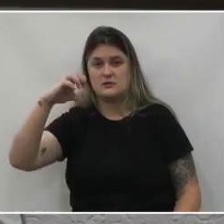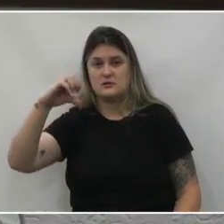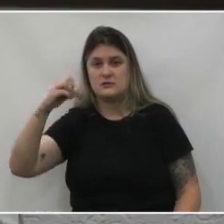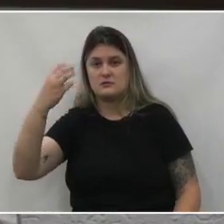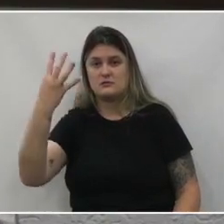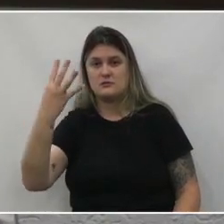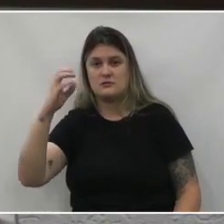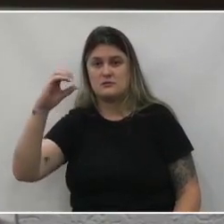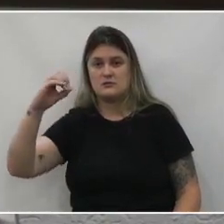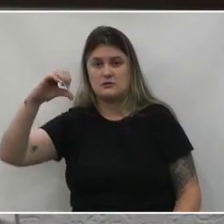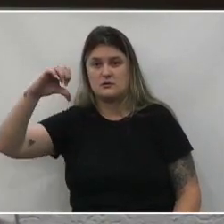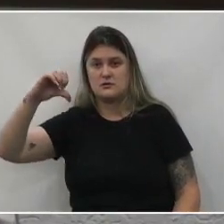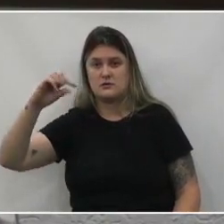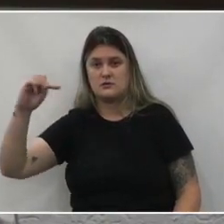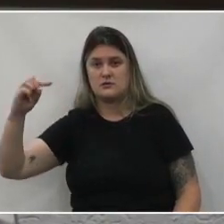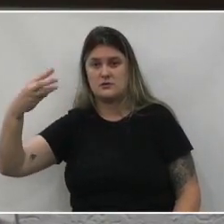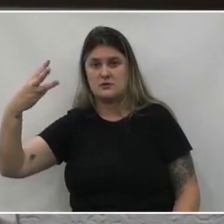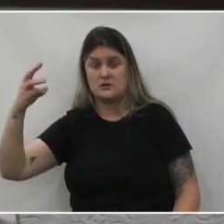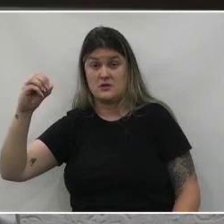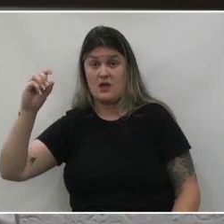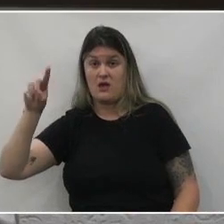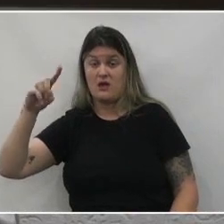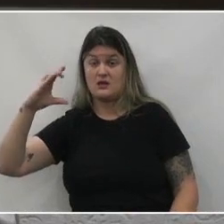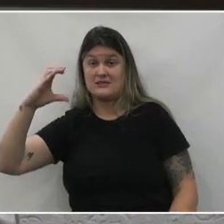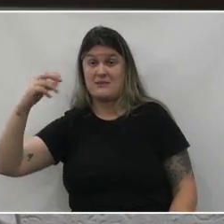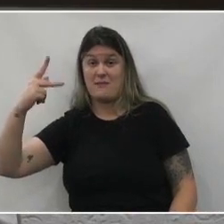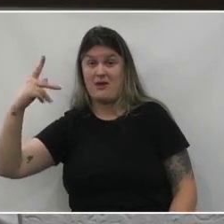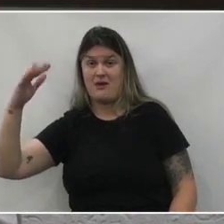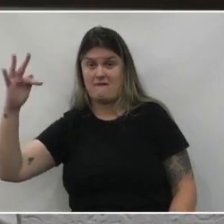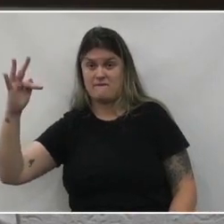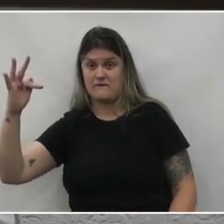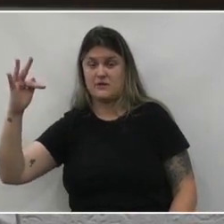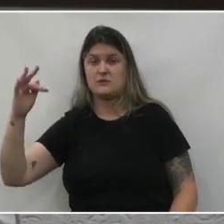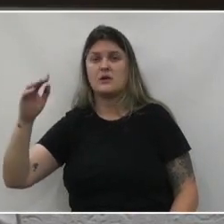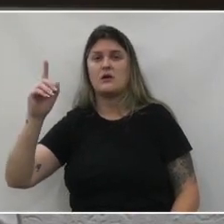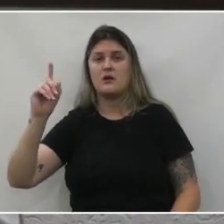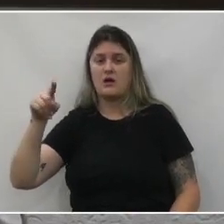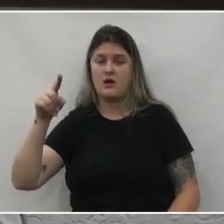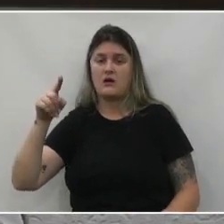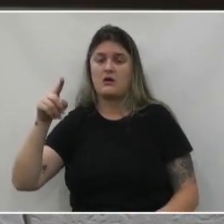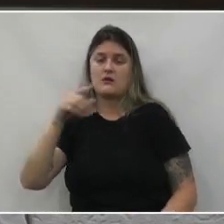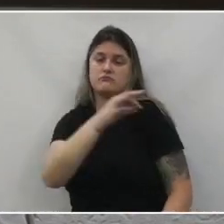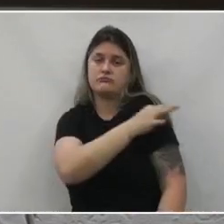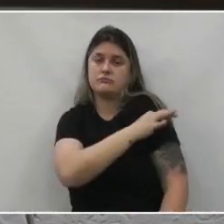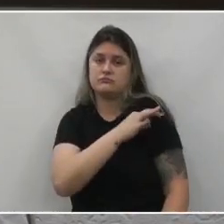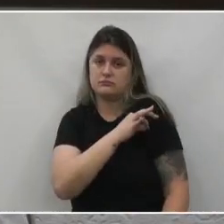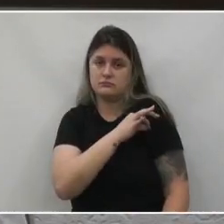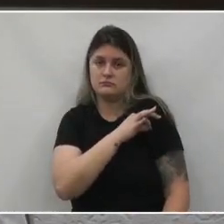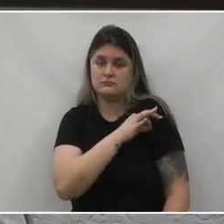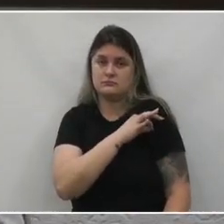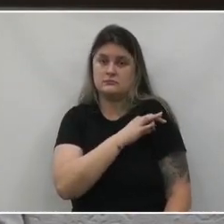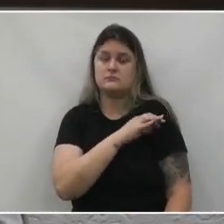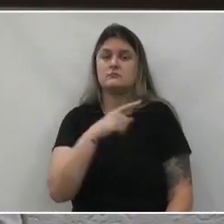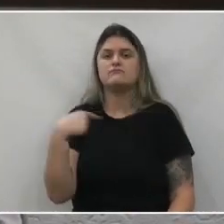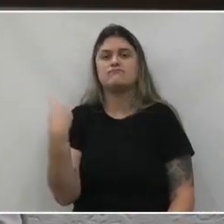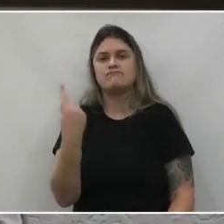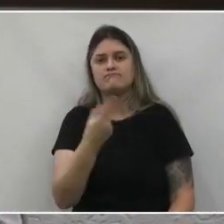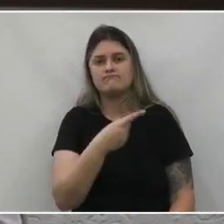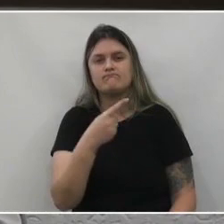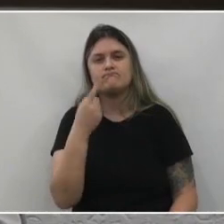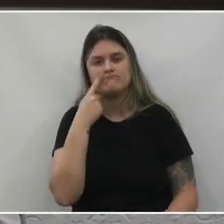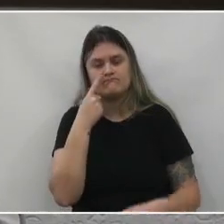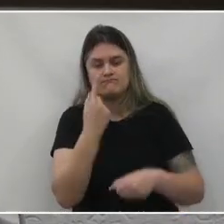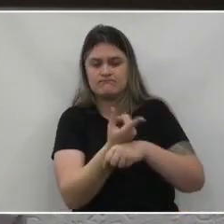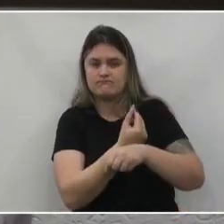409 dígito 30 gestor da entidade no exercício desta forma temos que as contas